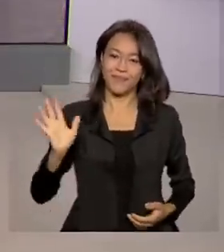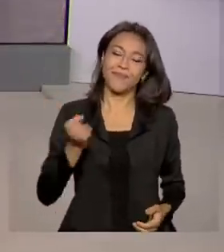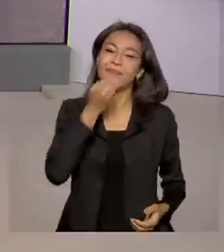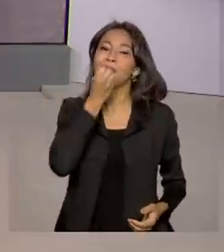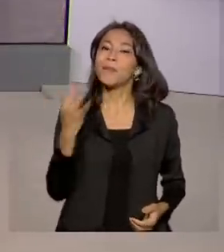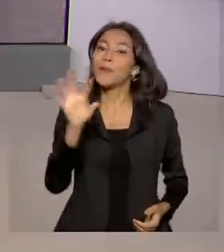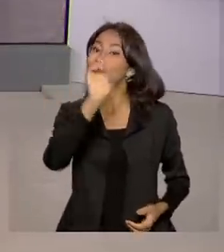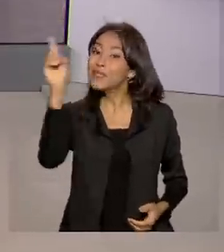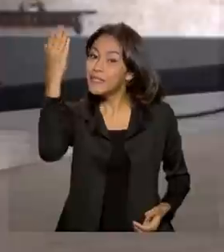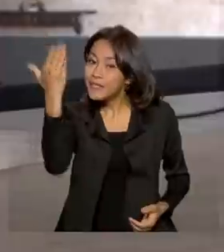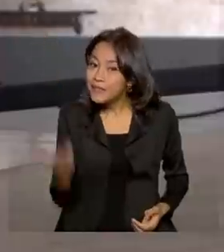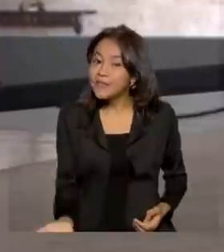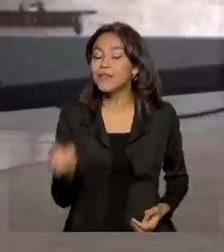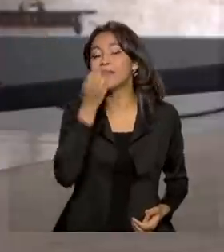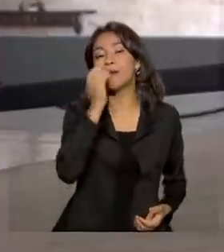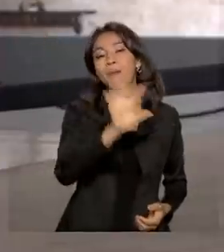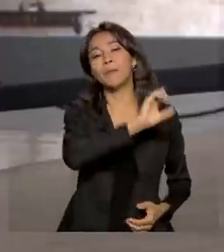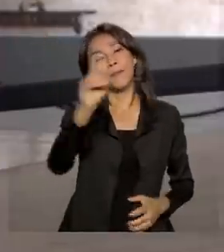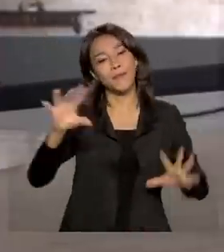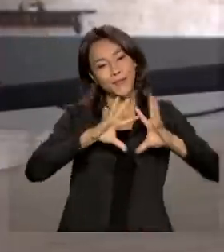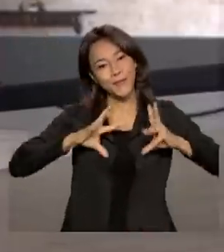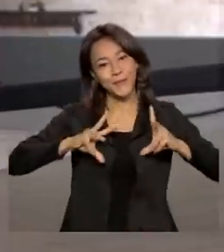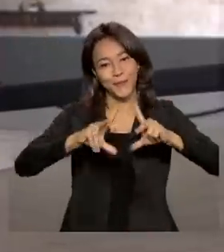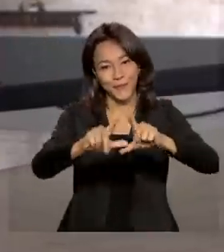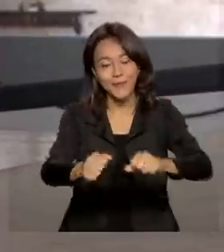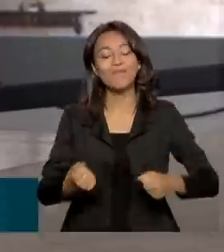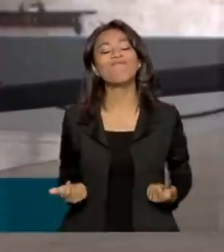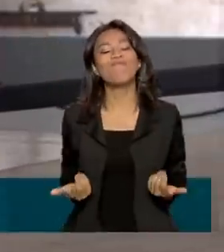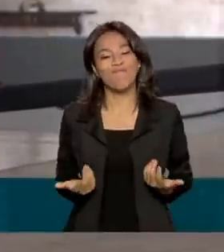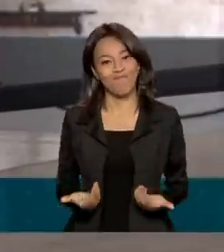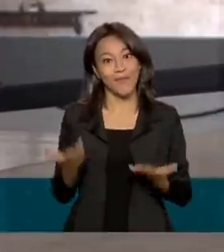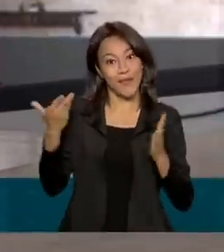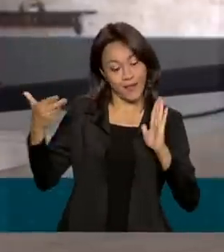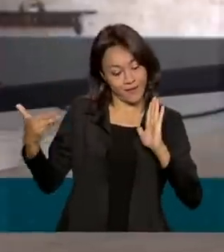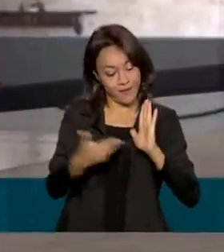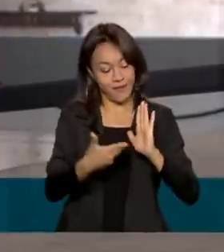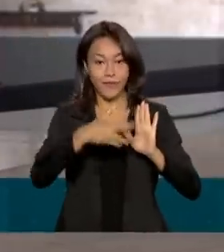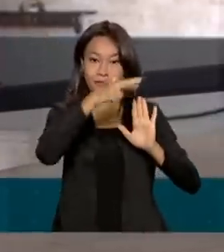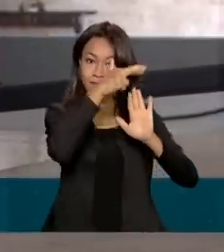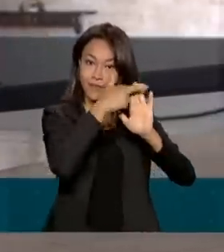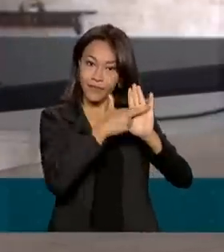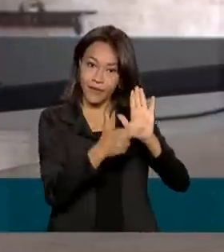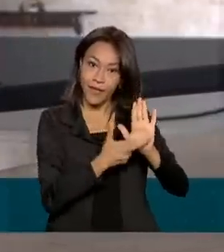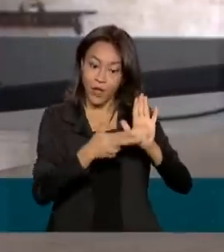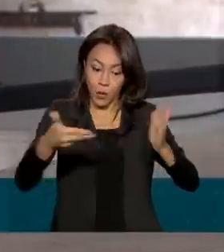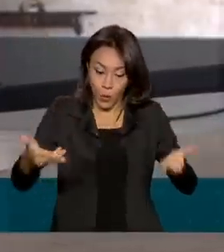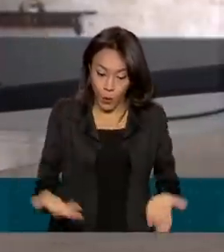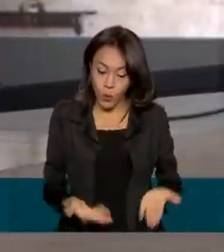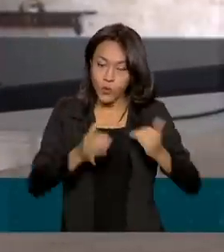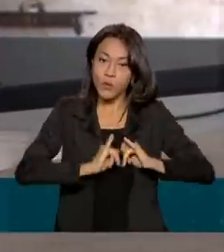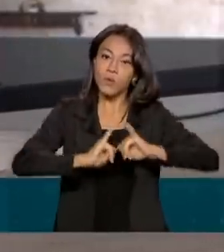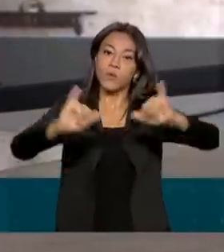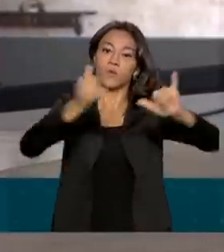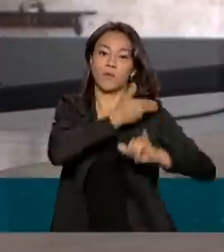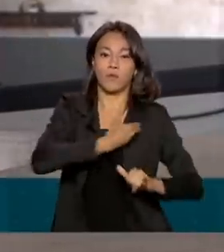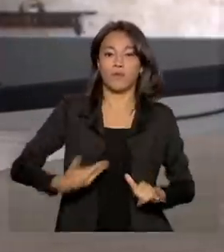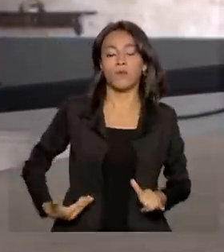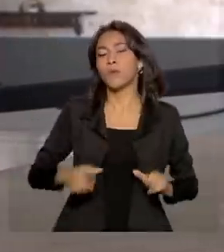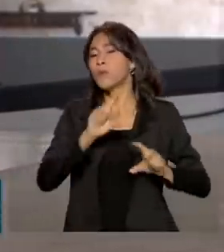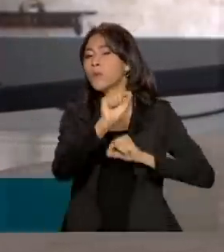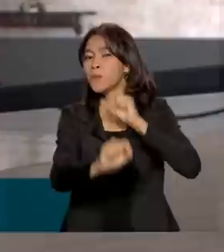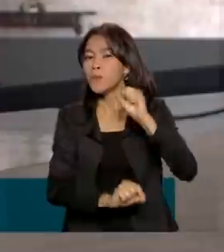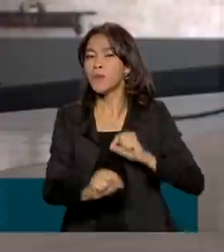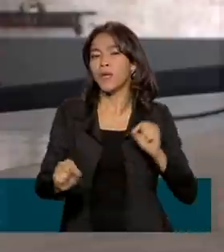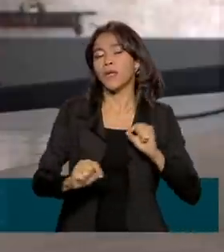dia para você e bom dia a todos. Pois é, essa portaria do governo publicada hoje traz as orientações para